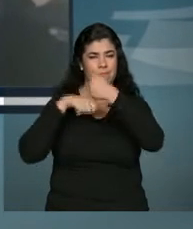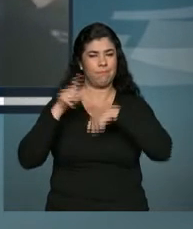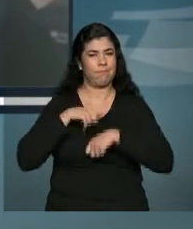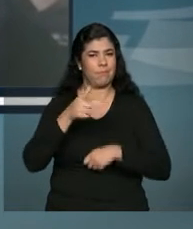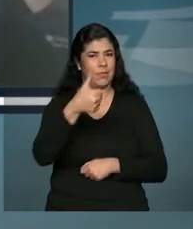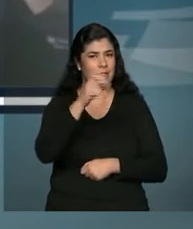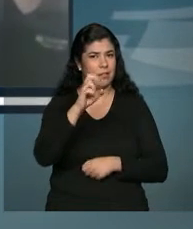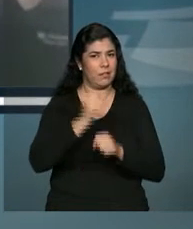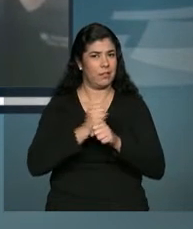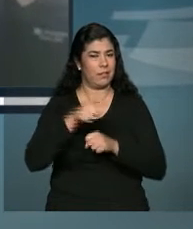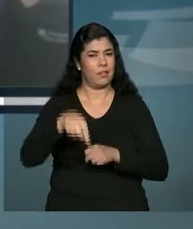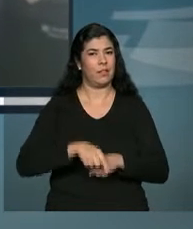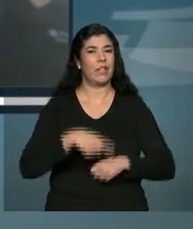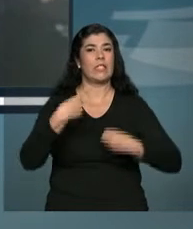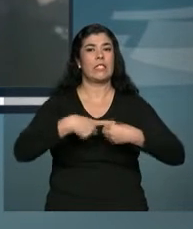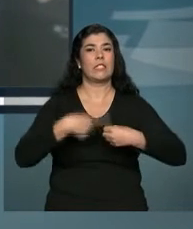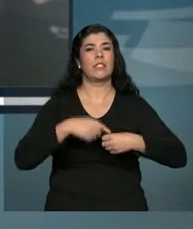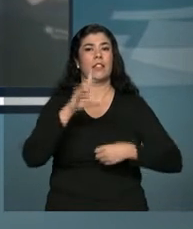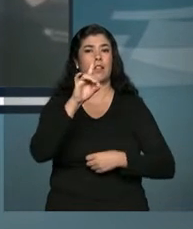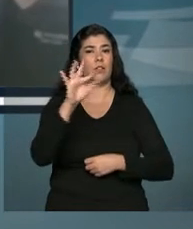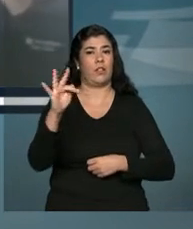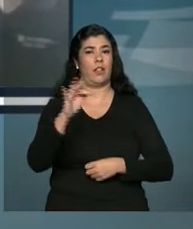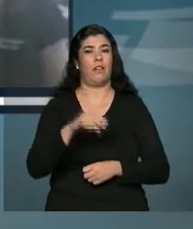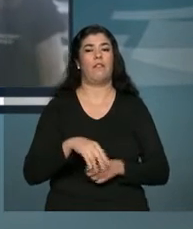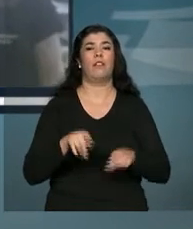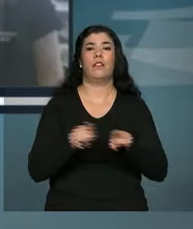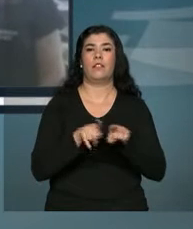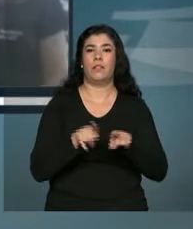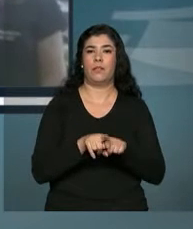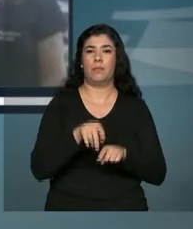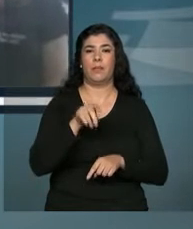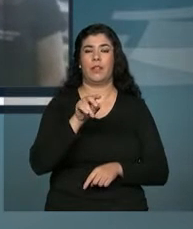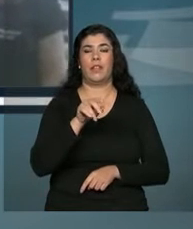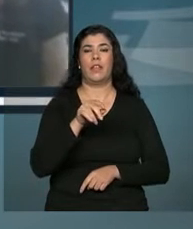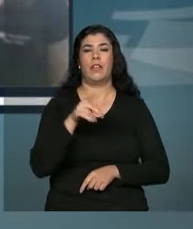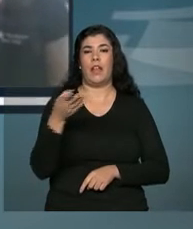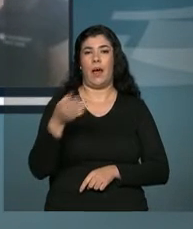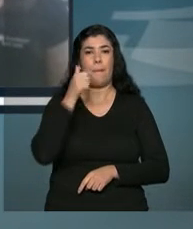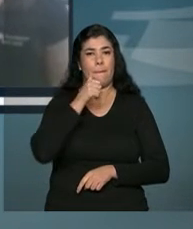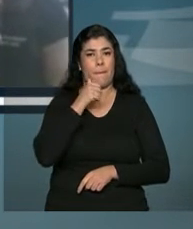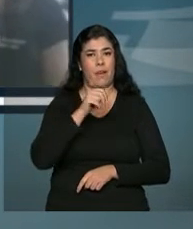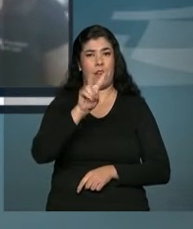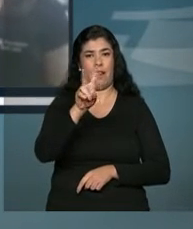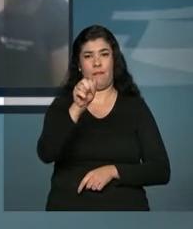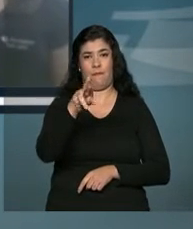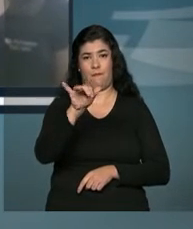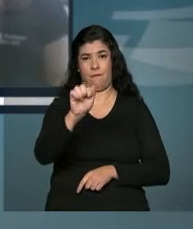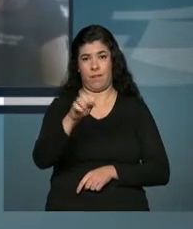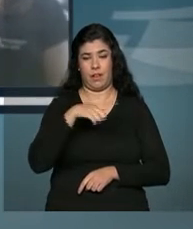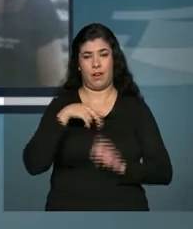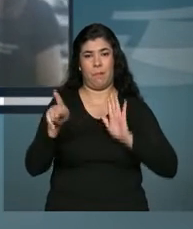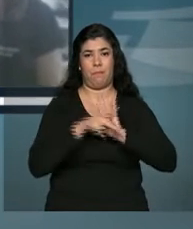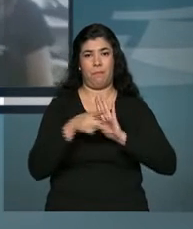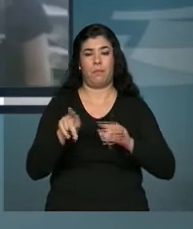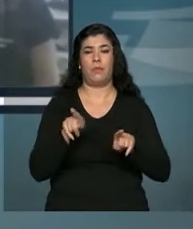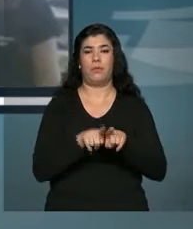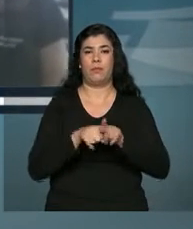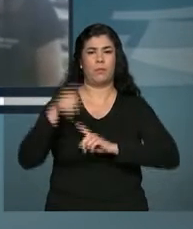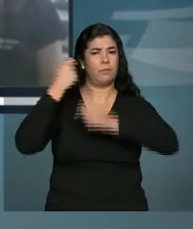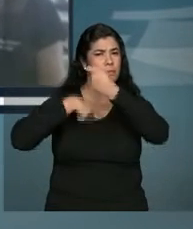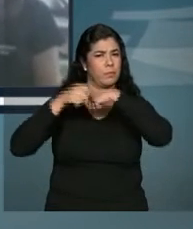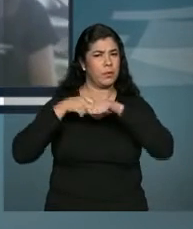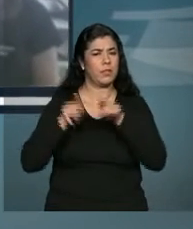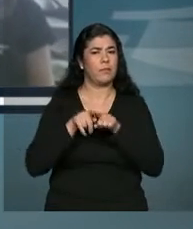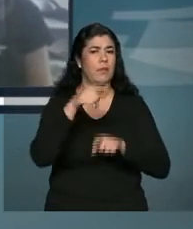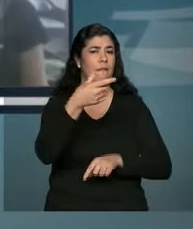15 anos em Vicente Pires, no Distrito Federal. Eu vou conversar com a Vânia Passos, ela é proprietária, ela é cabeleireira há 26